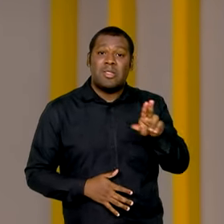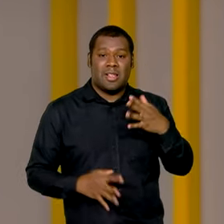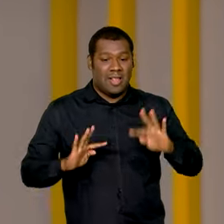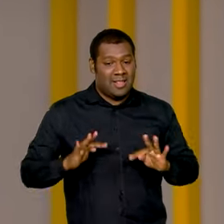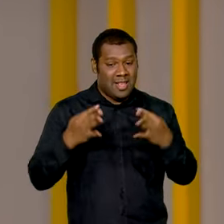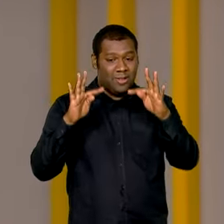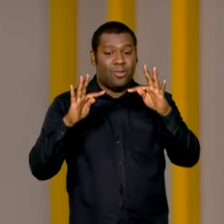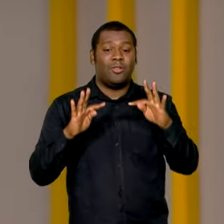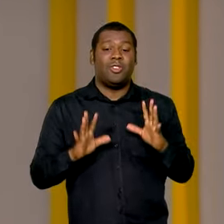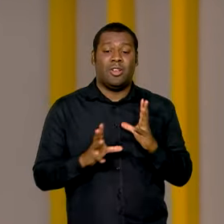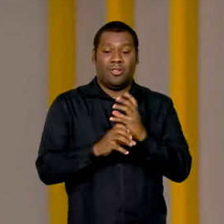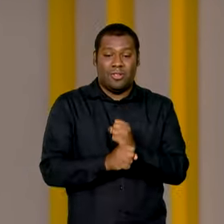é de 51%.